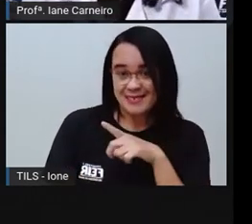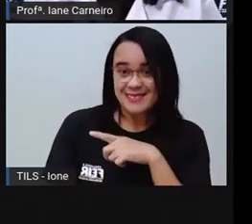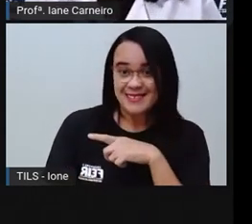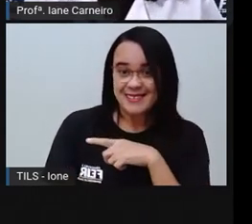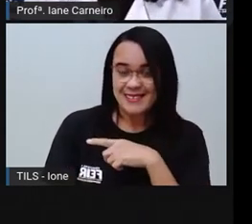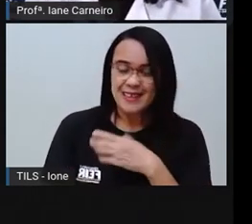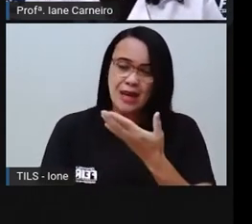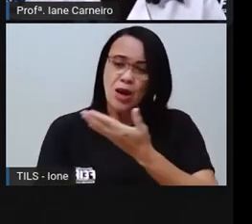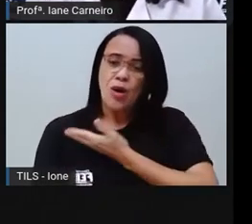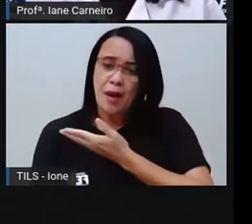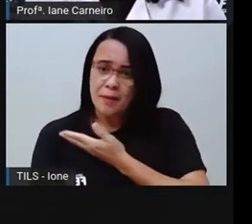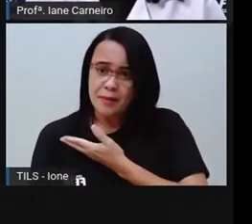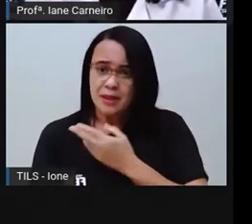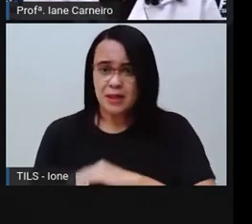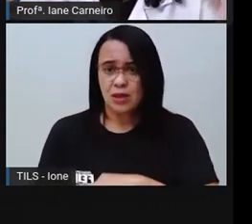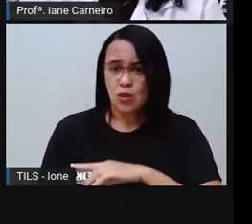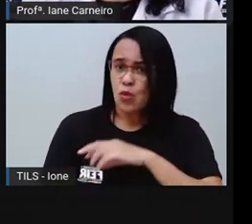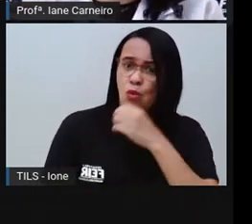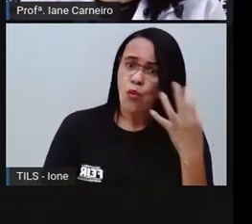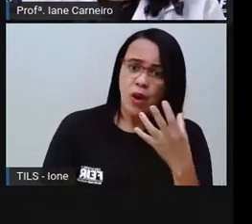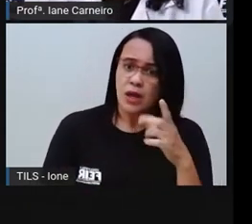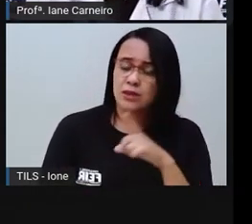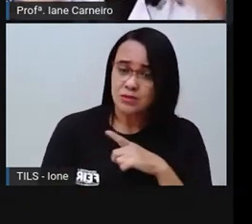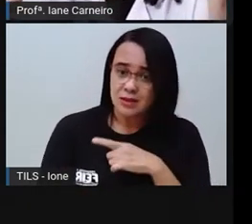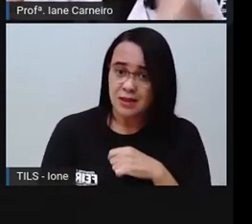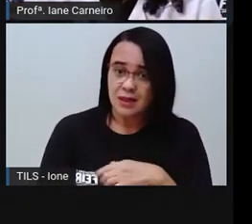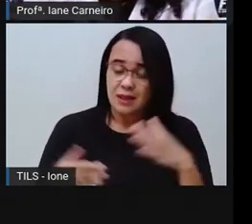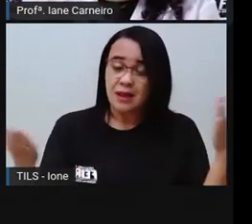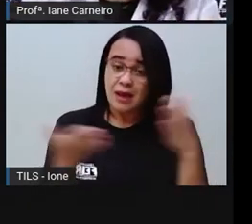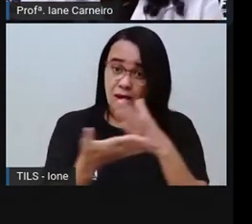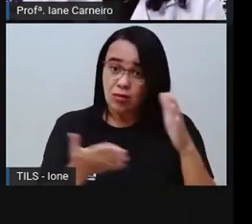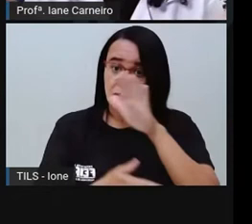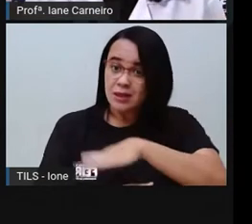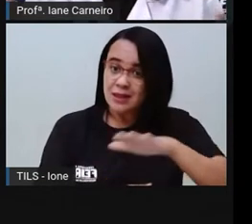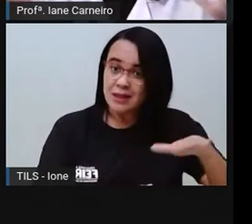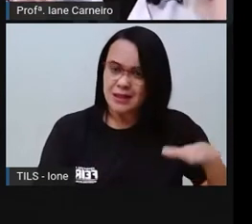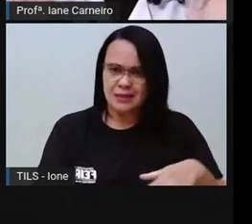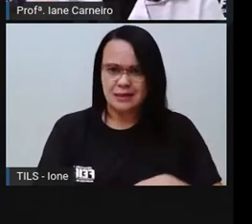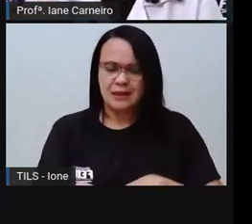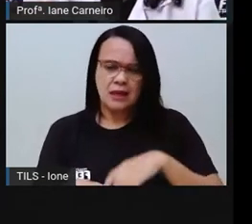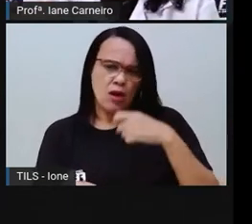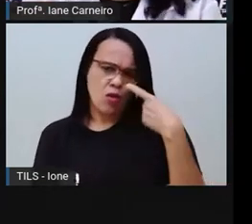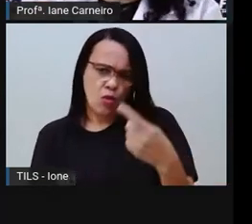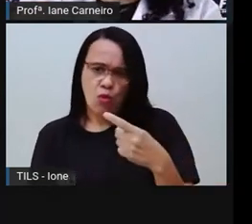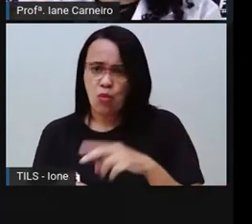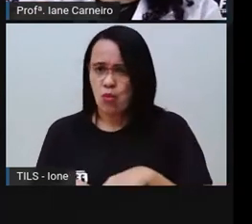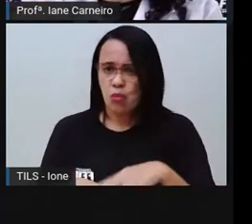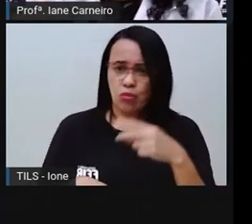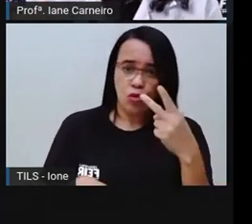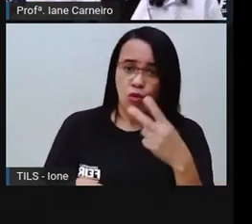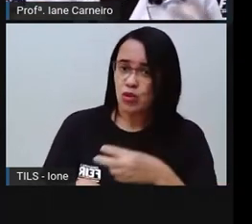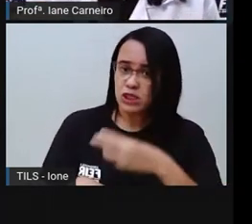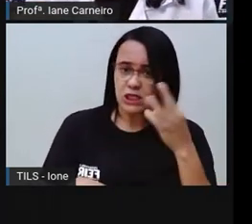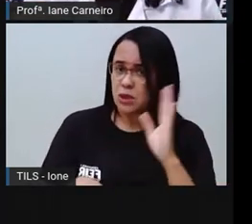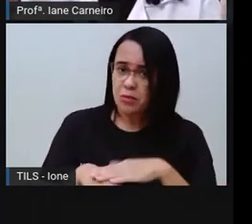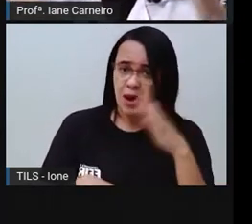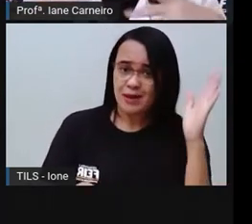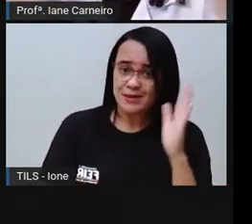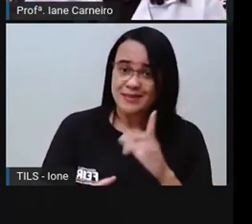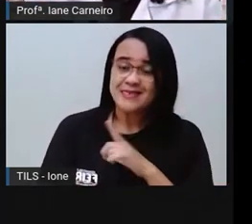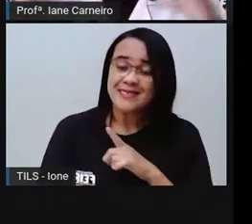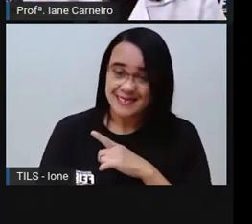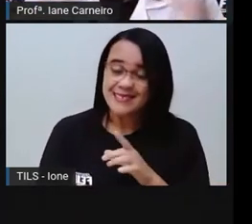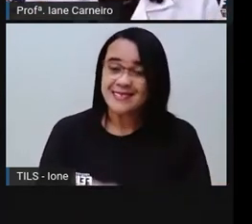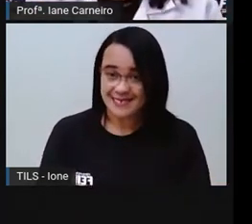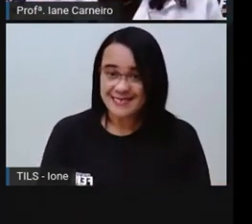Tem crianças que têm três irmãos, dois irmãos, Um irmão. Tem criança que não tem irmão nenhum, né? Mais uma vez, a prova